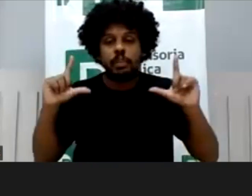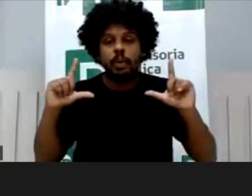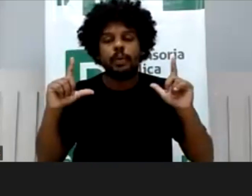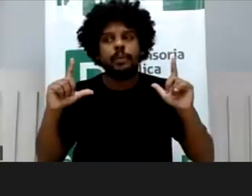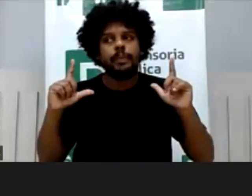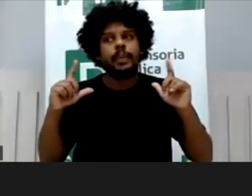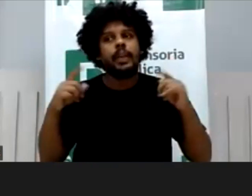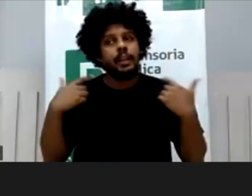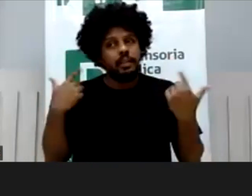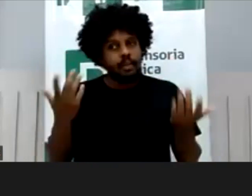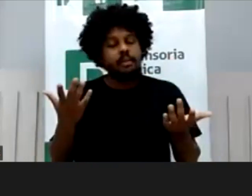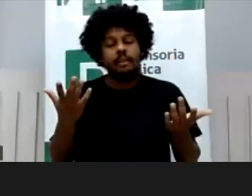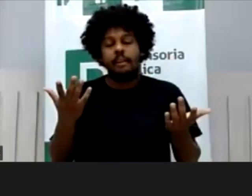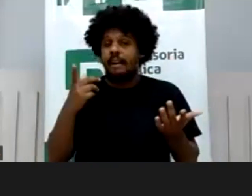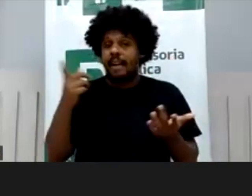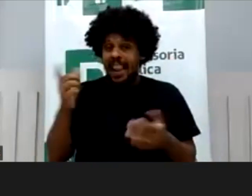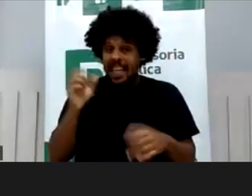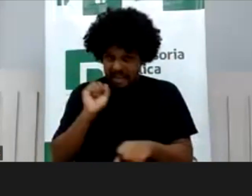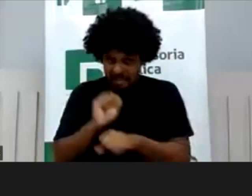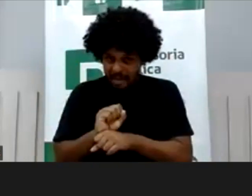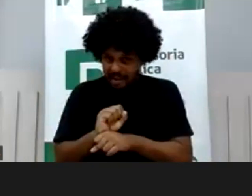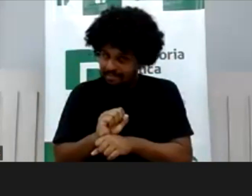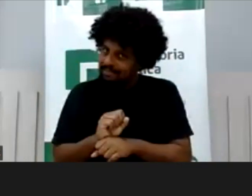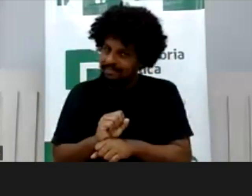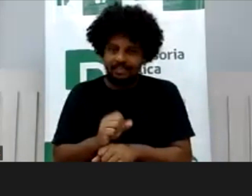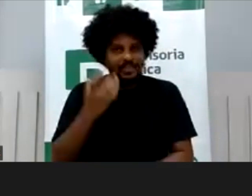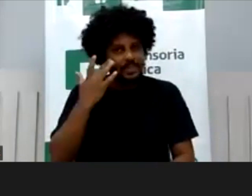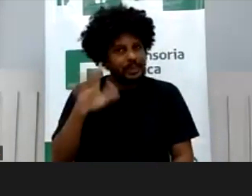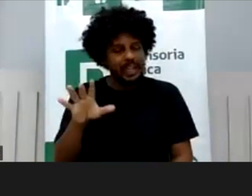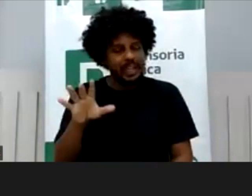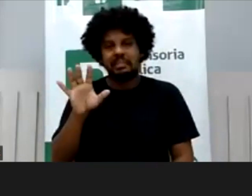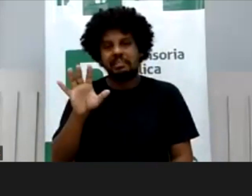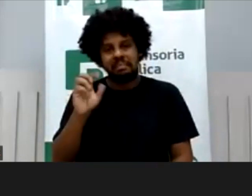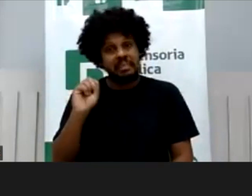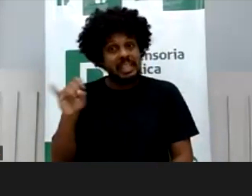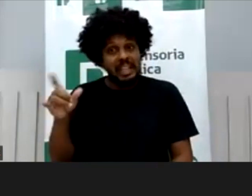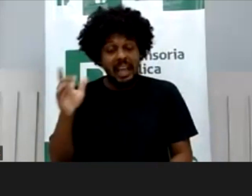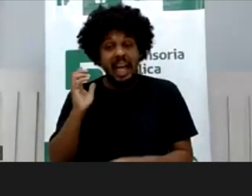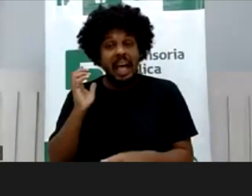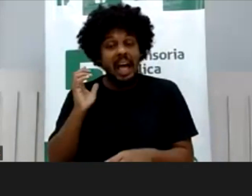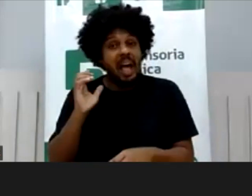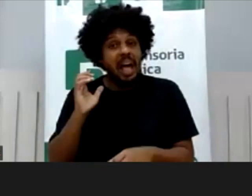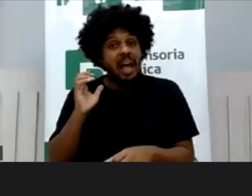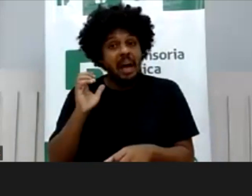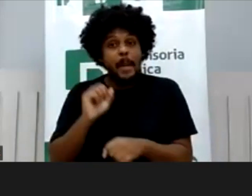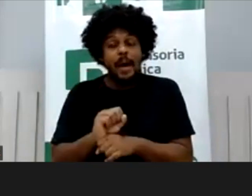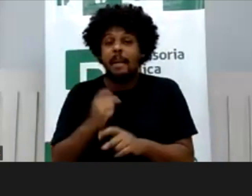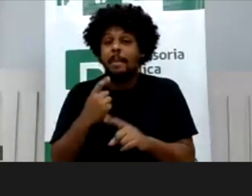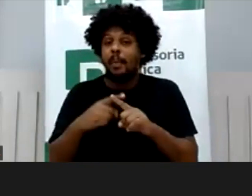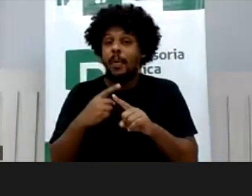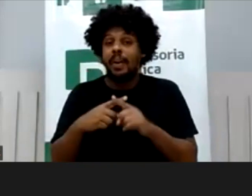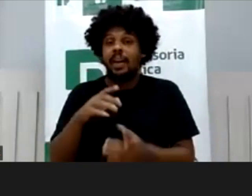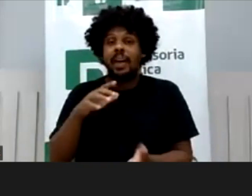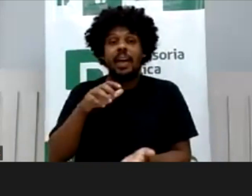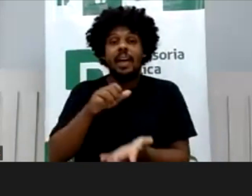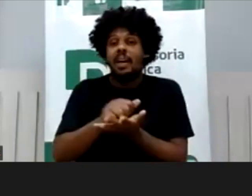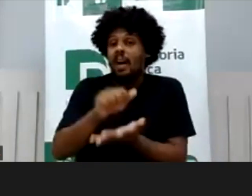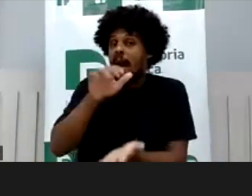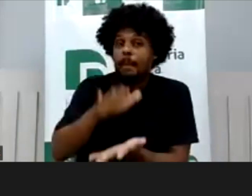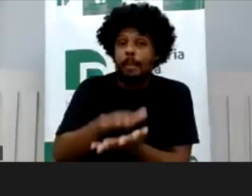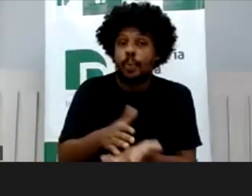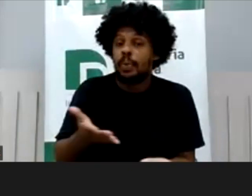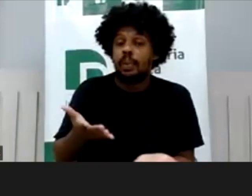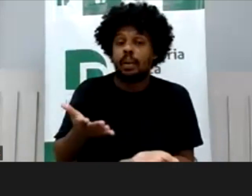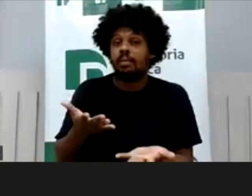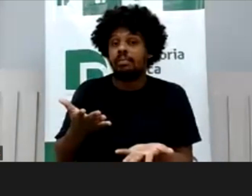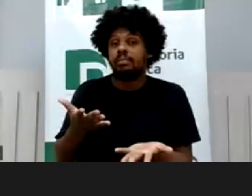pararia, ela ganha, muito, você deu risada, mas é verdade, qual vai ser a multa para a Virginia? Um milhão diária, porque